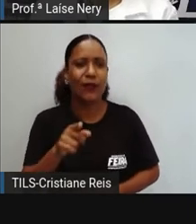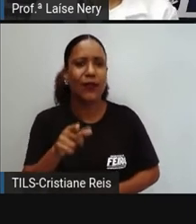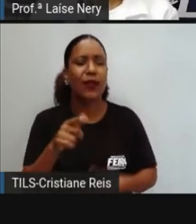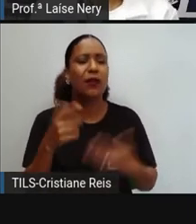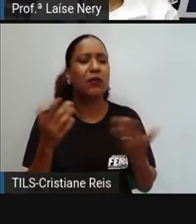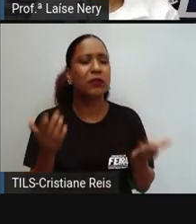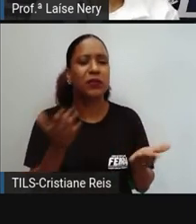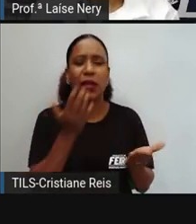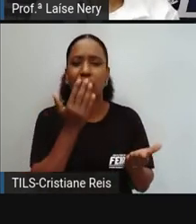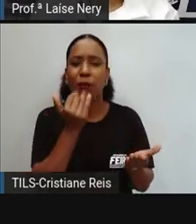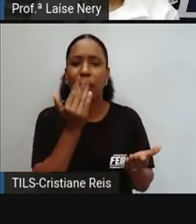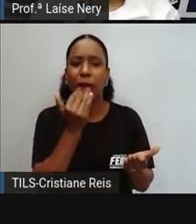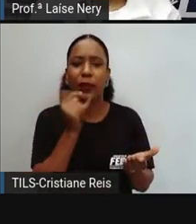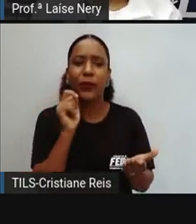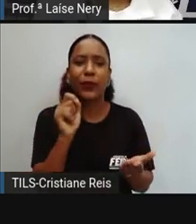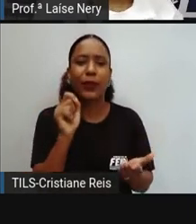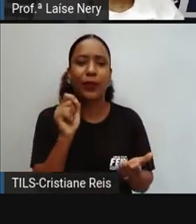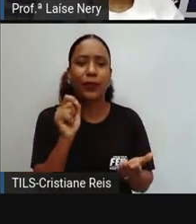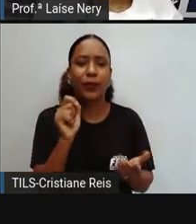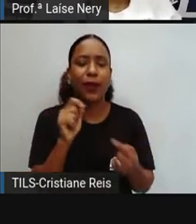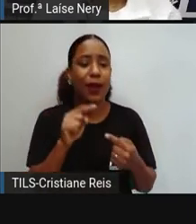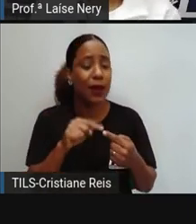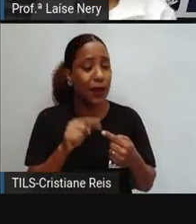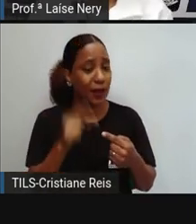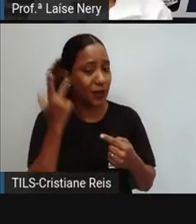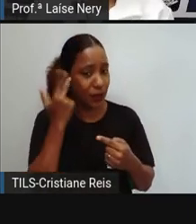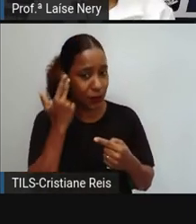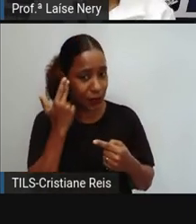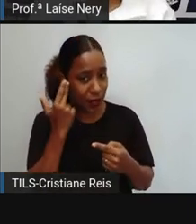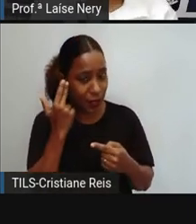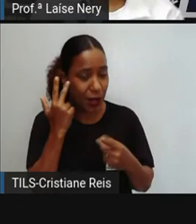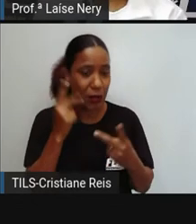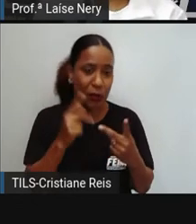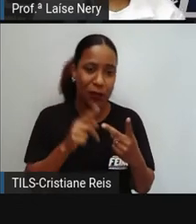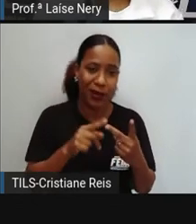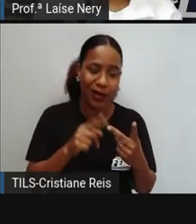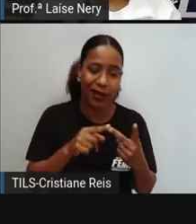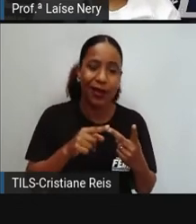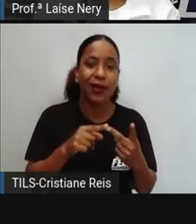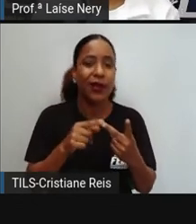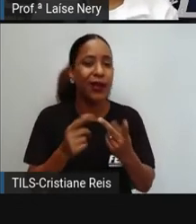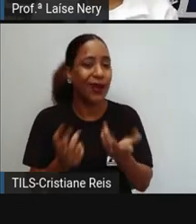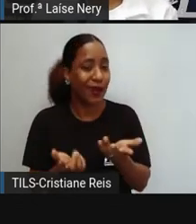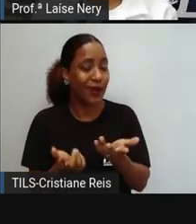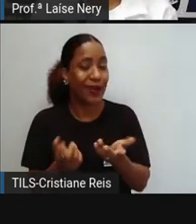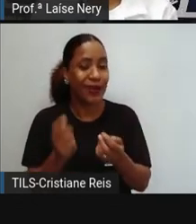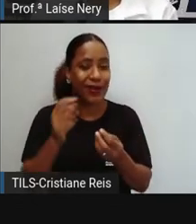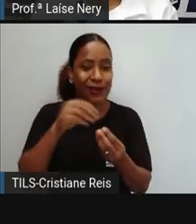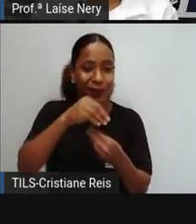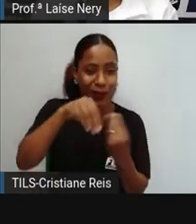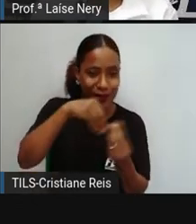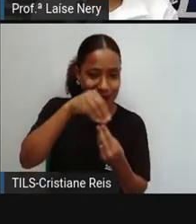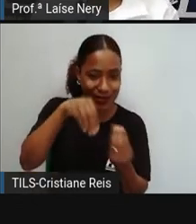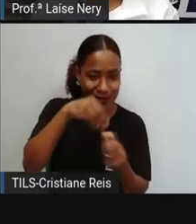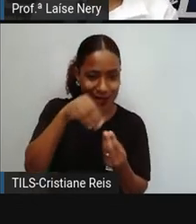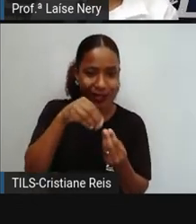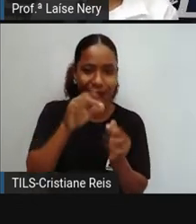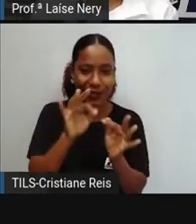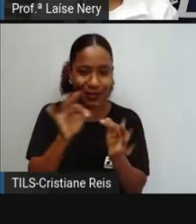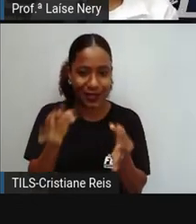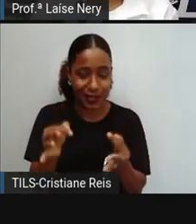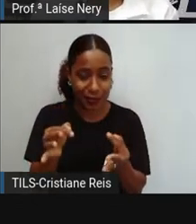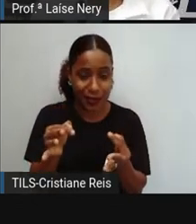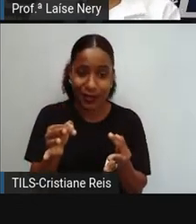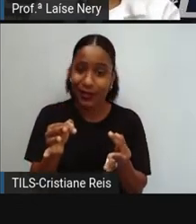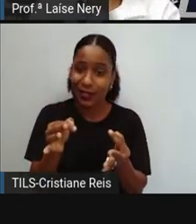tipo de alimento é esse? Innatura, minimamente processado, processado ou ultraprocessado? Vamos